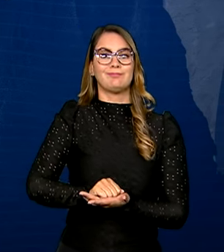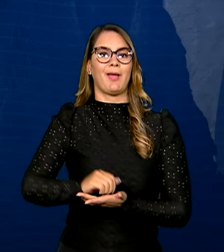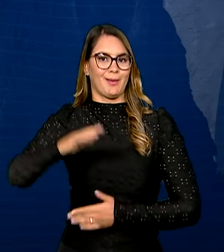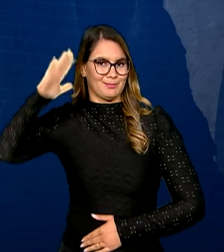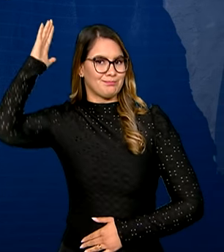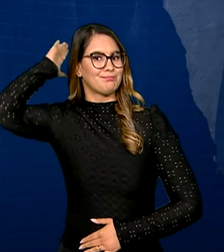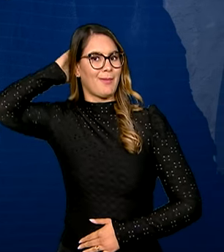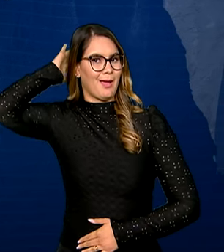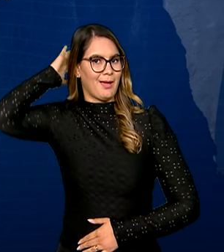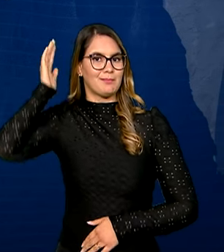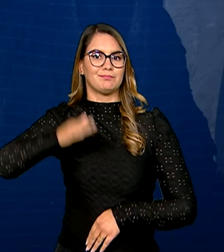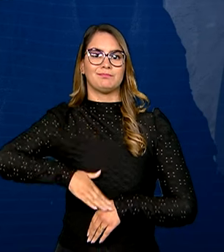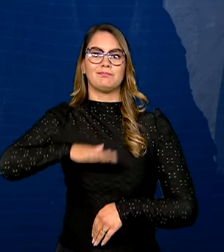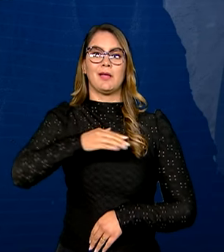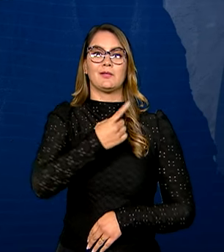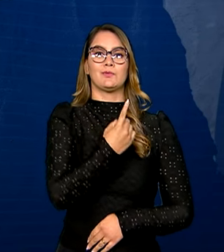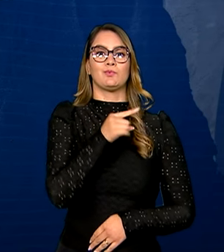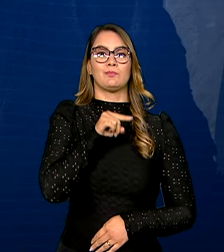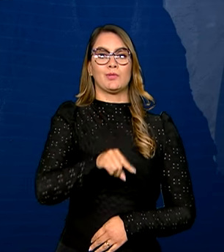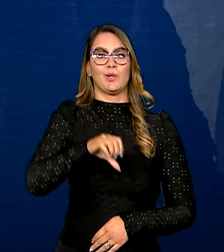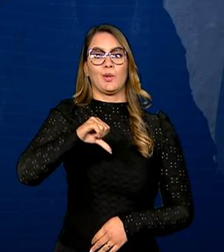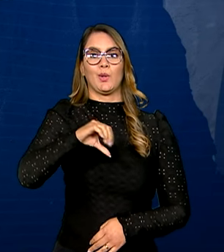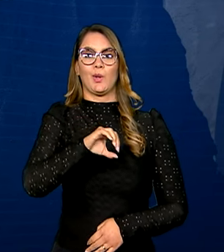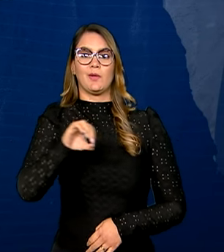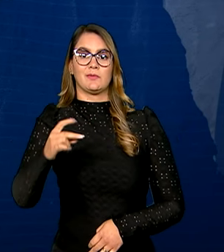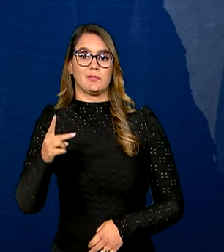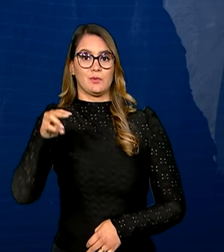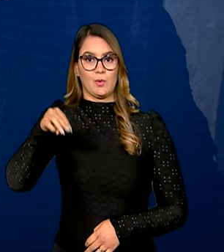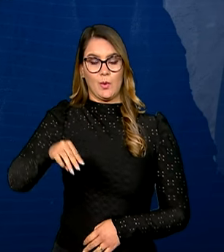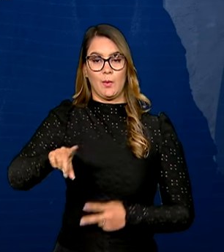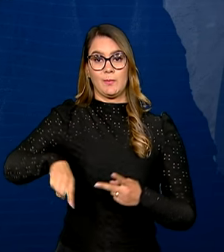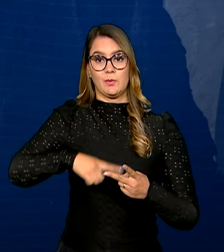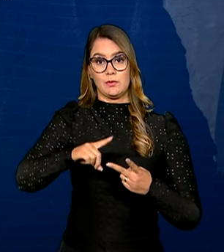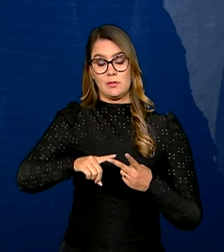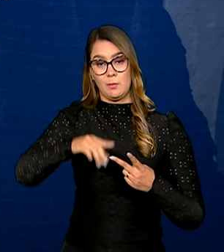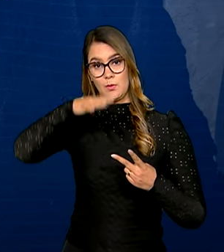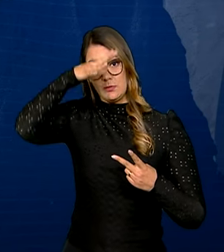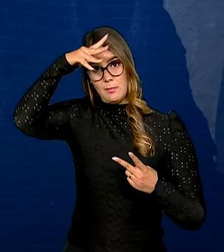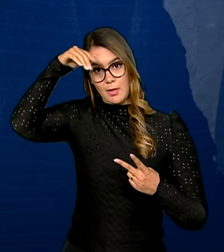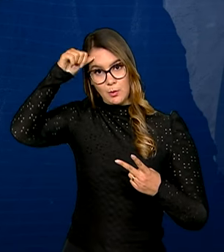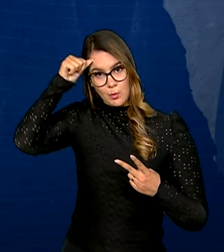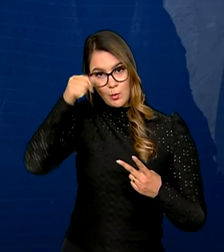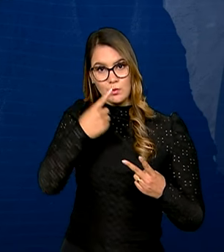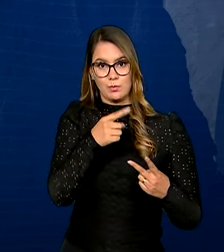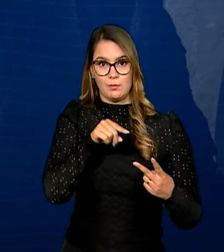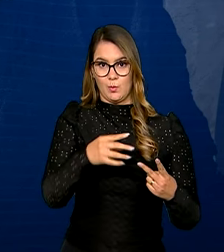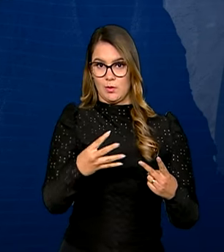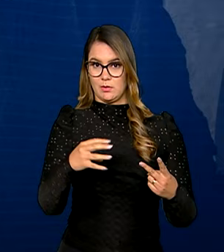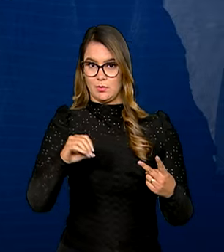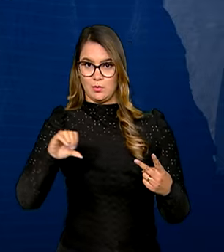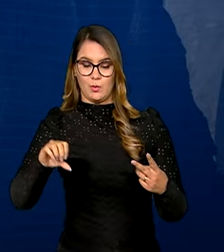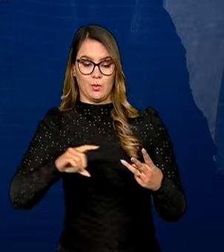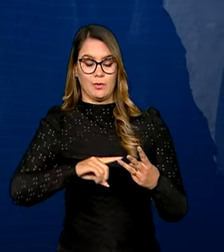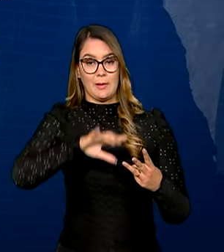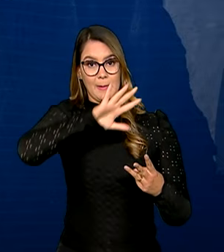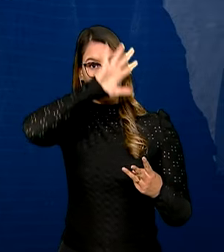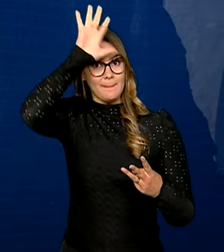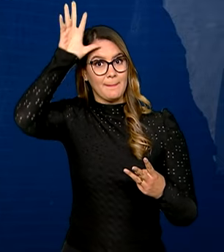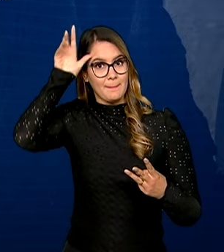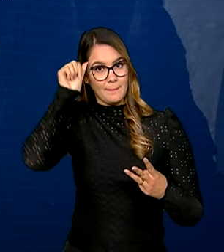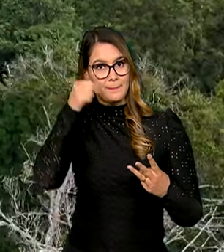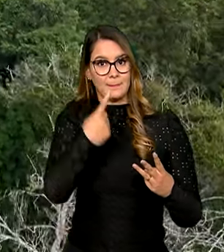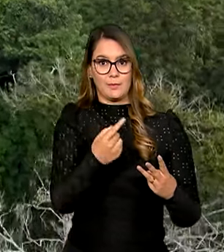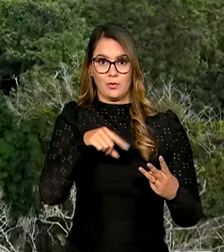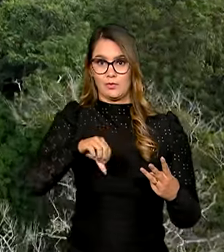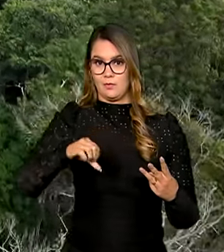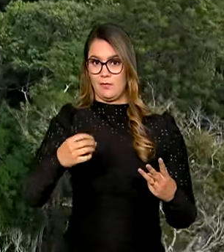com mais de 1.900 quilômetros quadrados, seguido por Mato Grosso, com 1.408 e Amazonas, com 894.